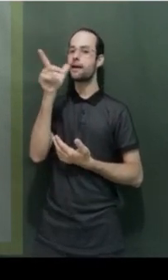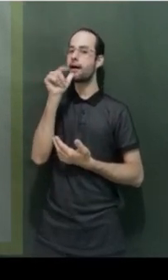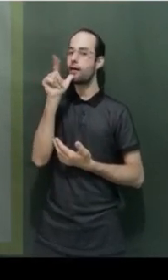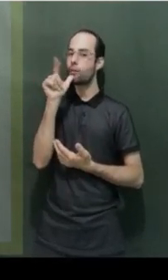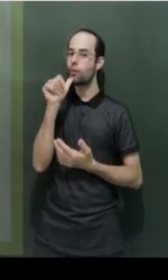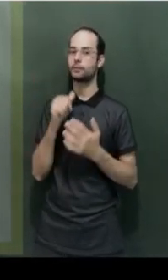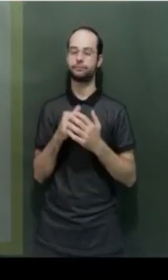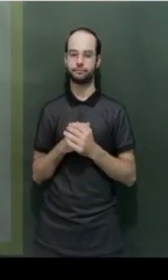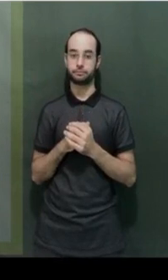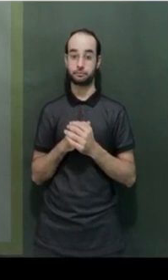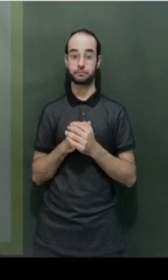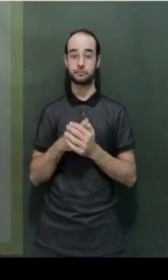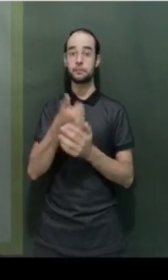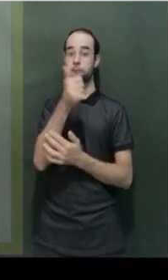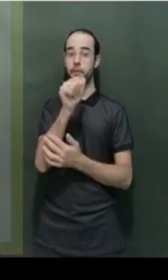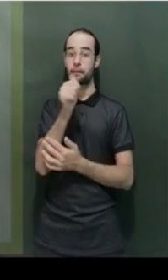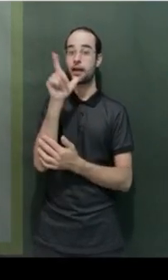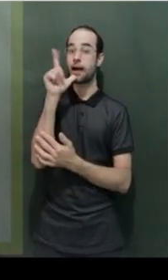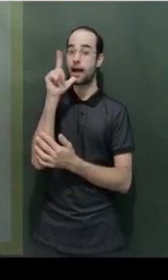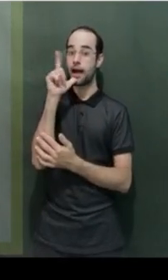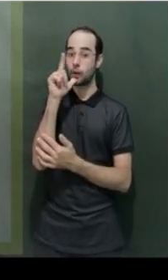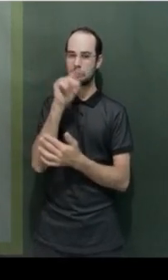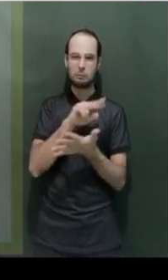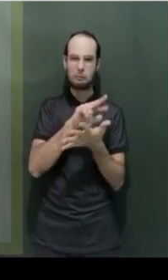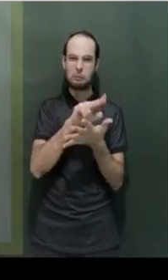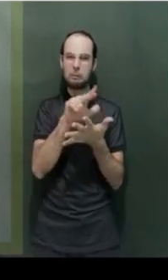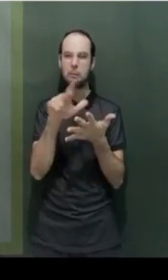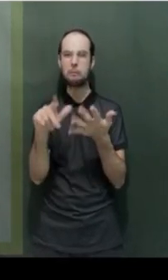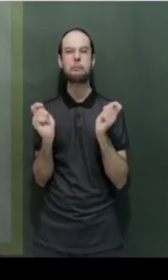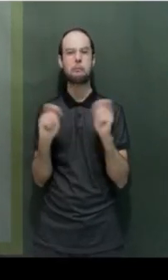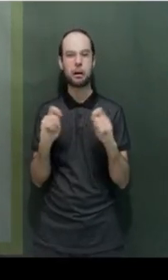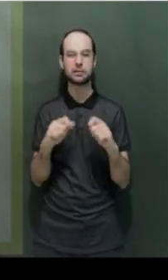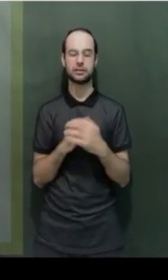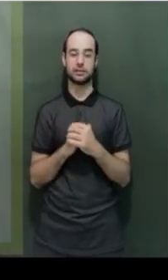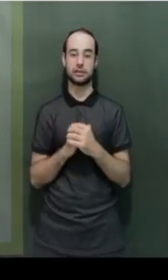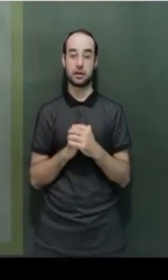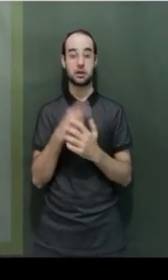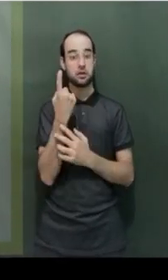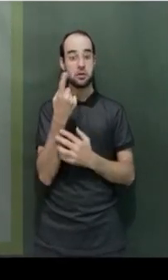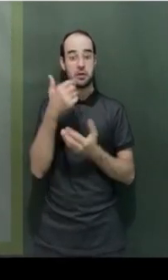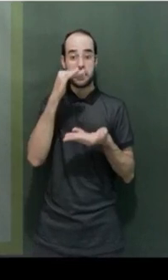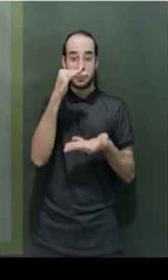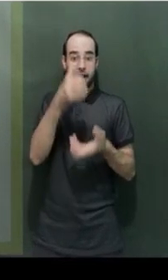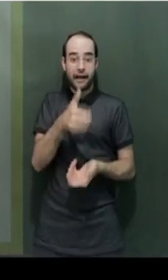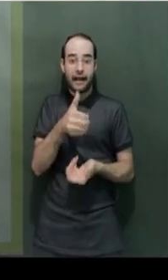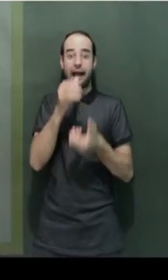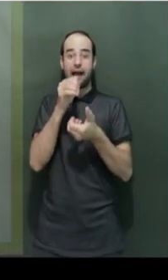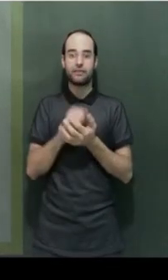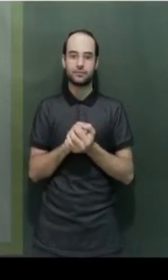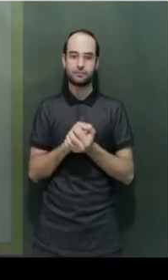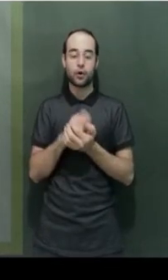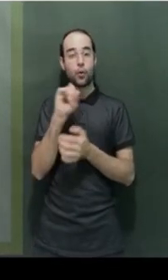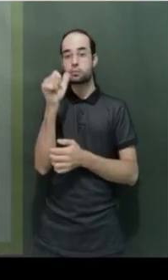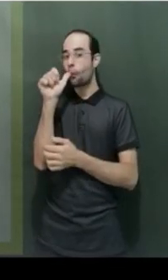beber água. Para a atividade de beber água, poderia ter várias escolhas, né? Eu poderia ter uma garrafa,